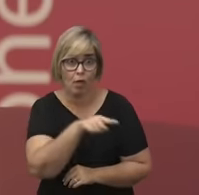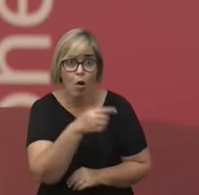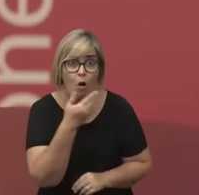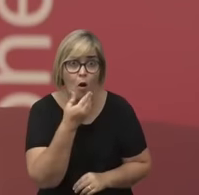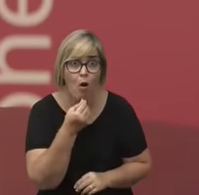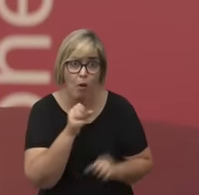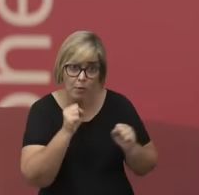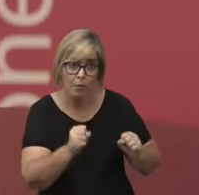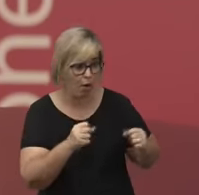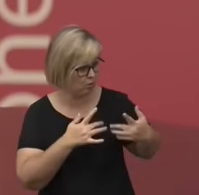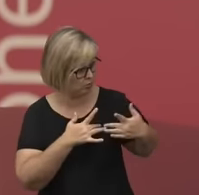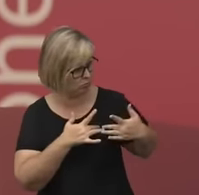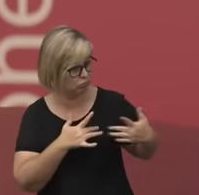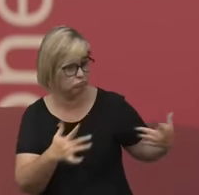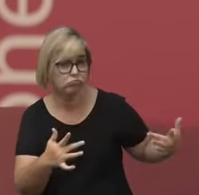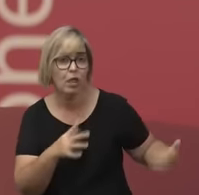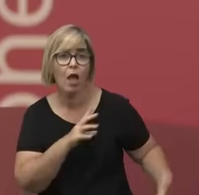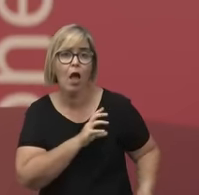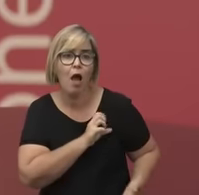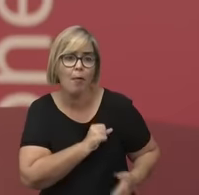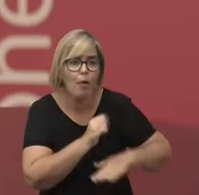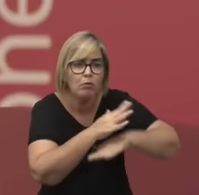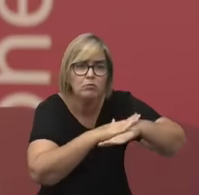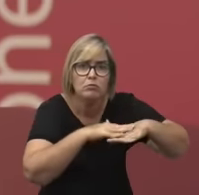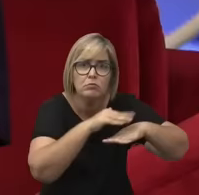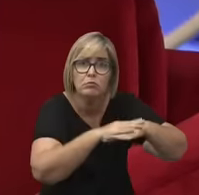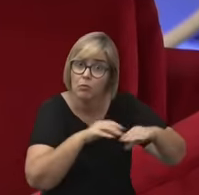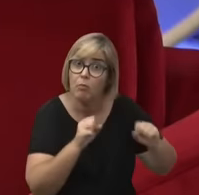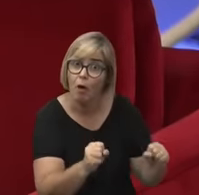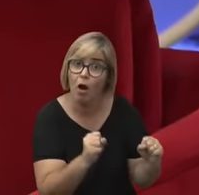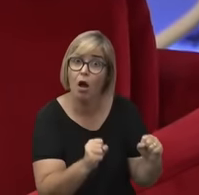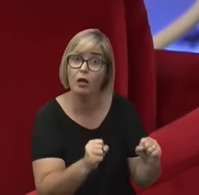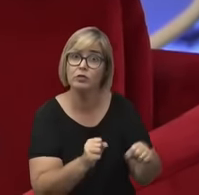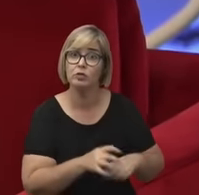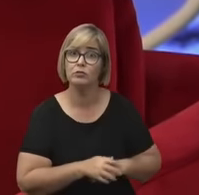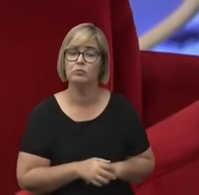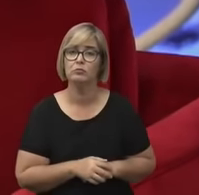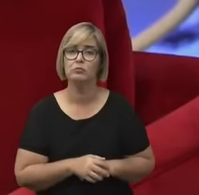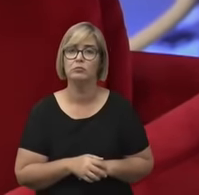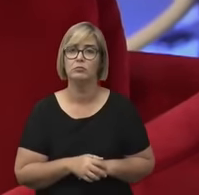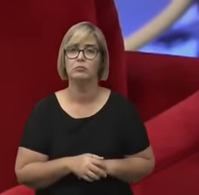solidários? Os homens são amorosos e solidários, podem ser amorosos e solidários.